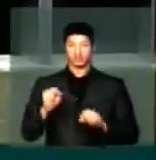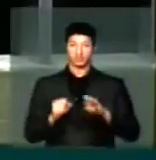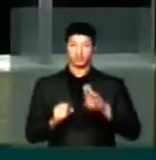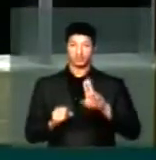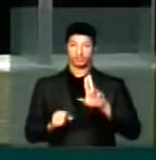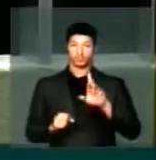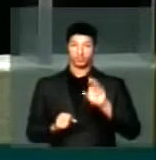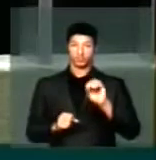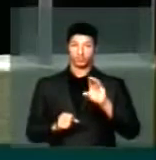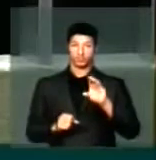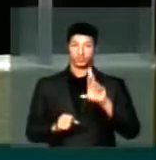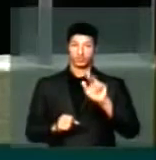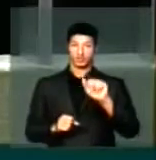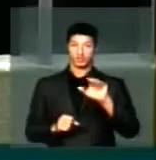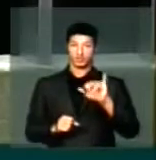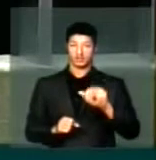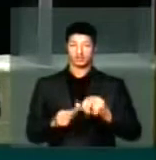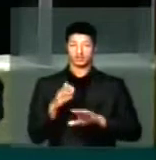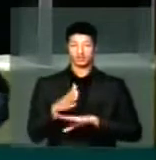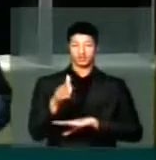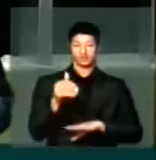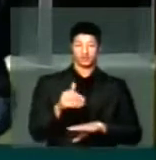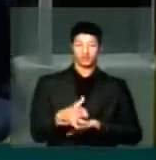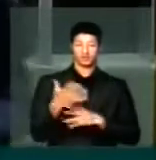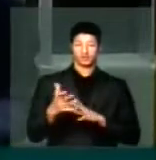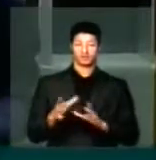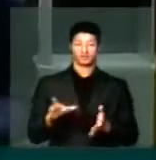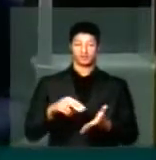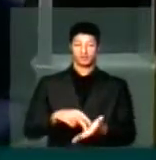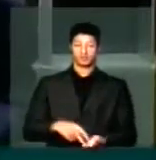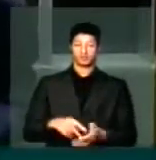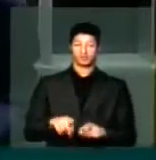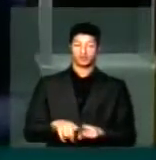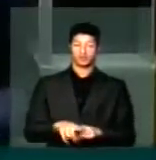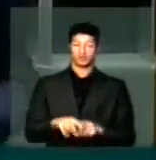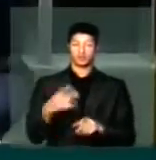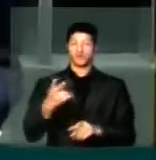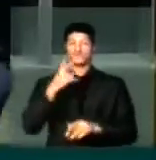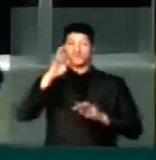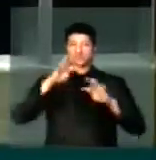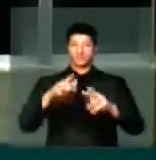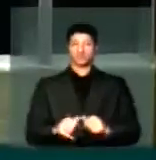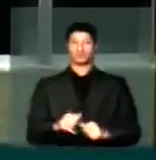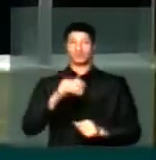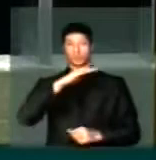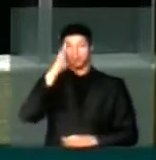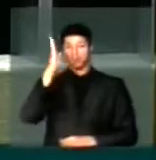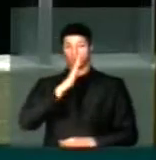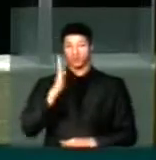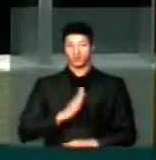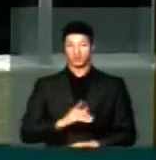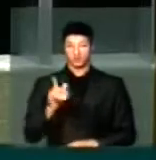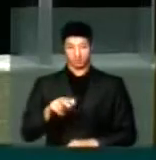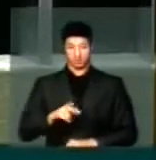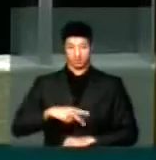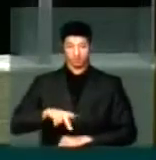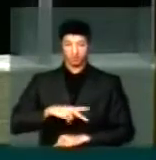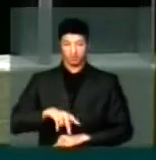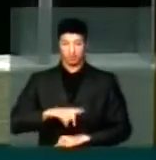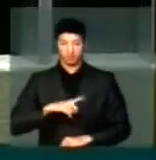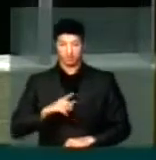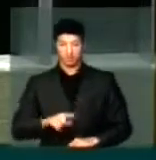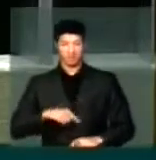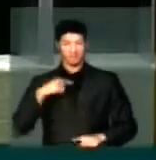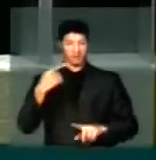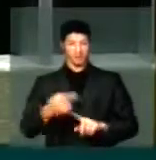burocracia do acesso, quer se estabelecer também o vale tudo. O Brasil é o país que tem a